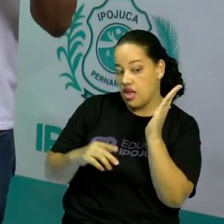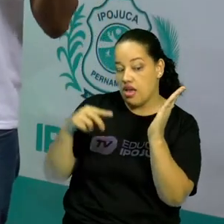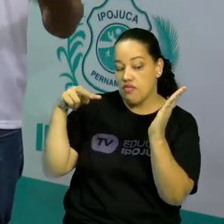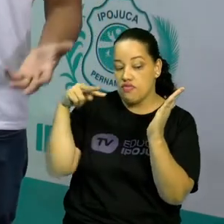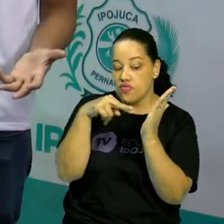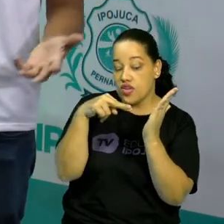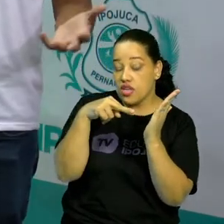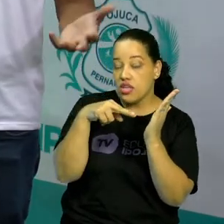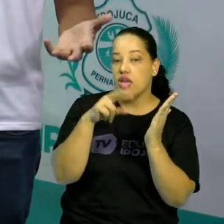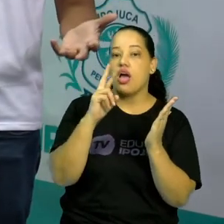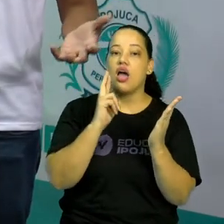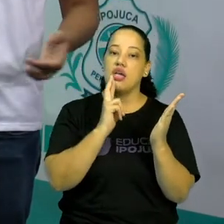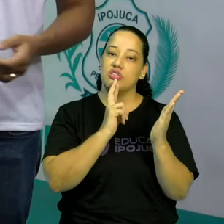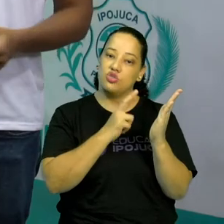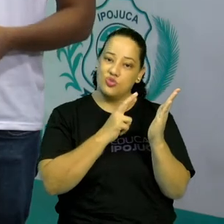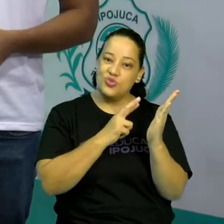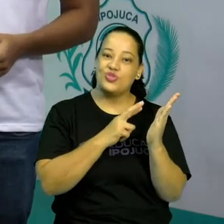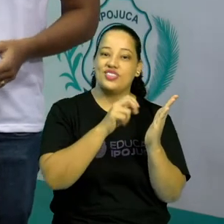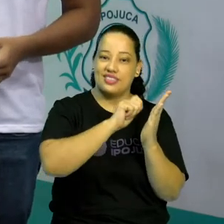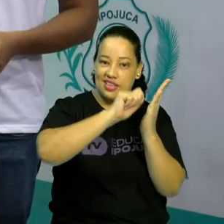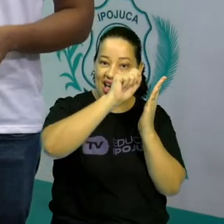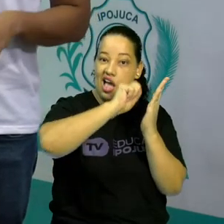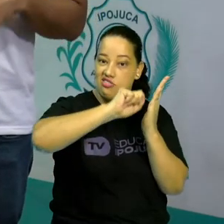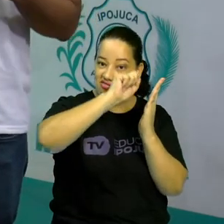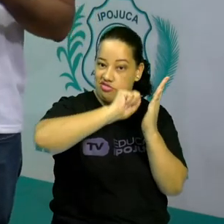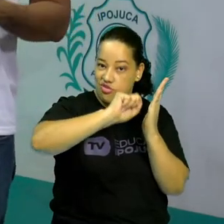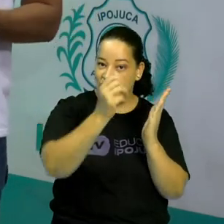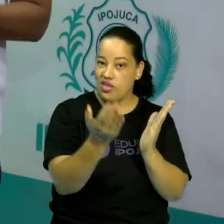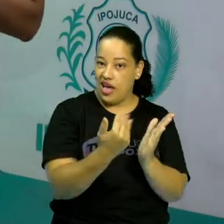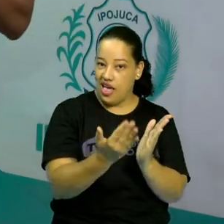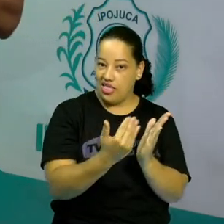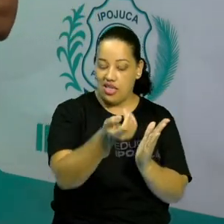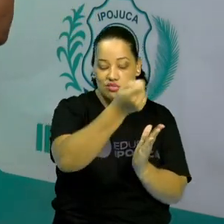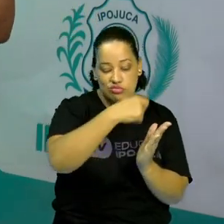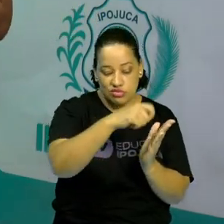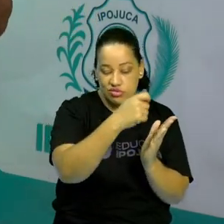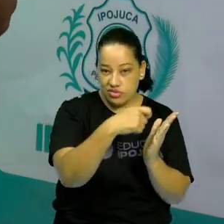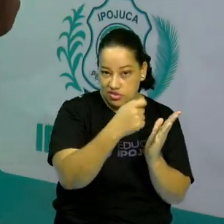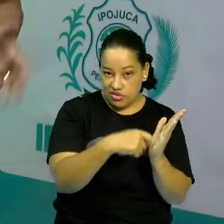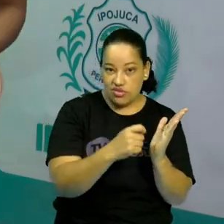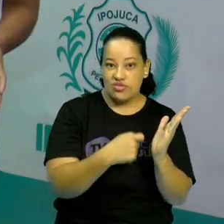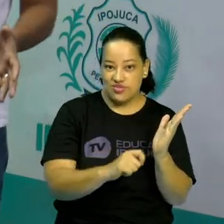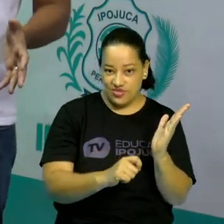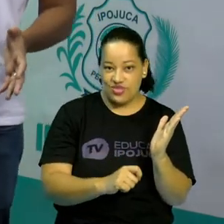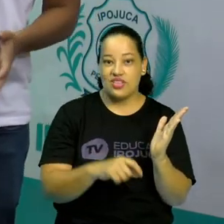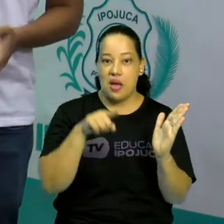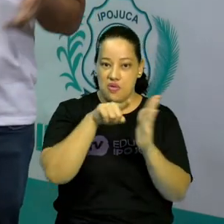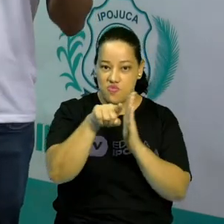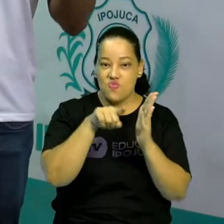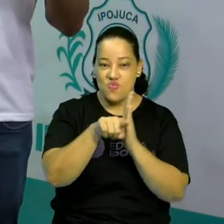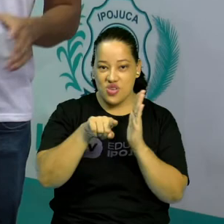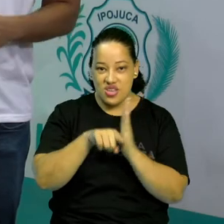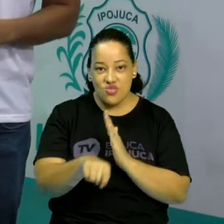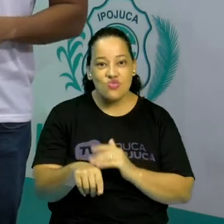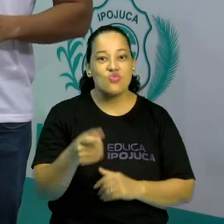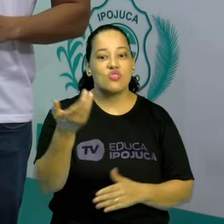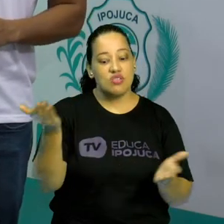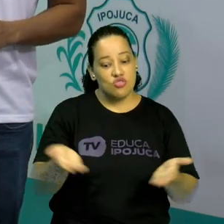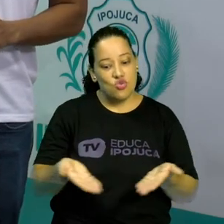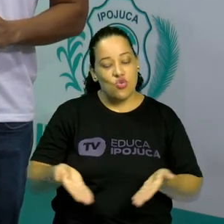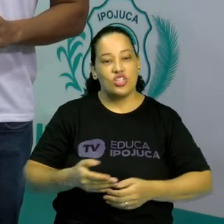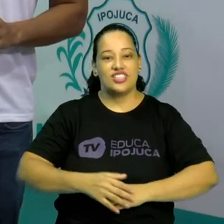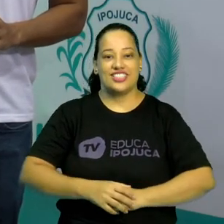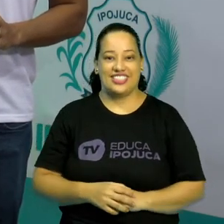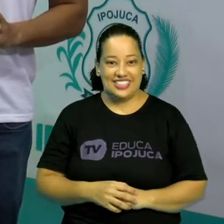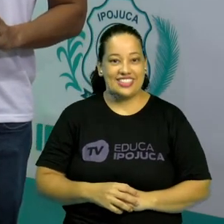lá vocês vão poder responder no caderno de vocês as perguntas referentes ao que a gente tratou na aula de hoje.